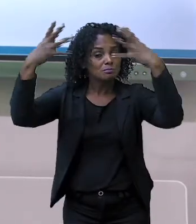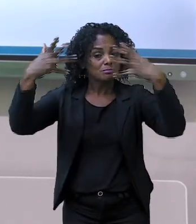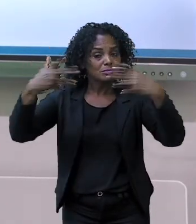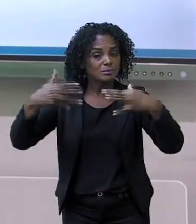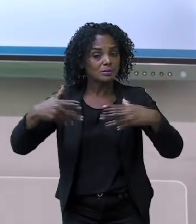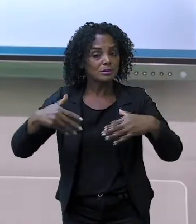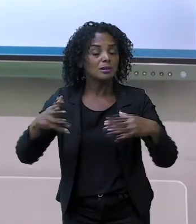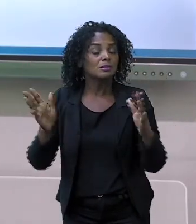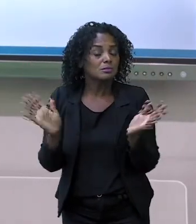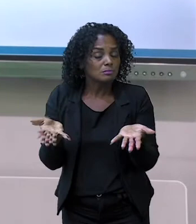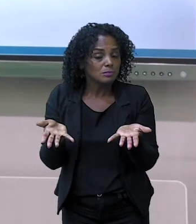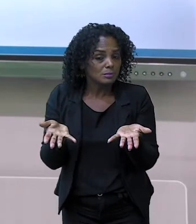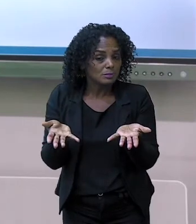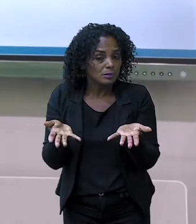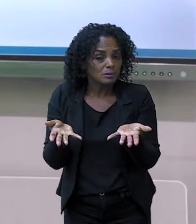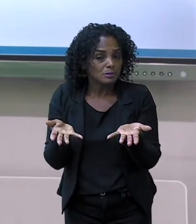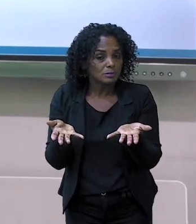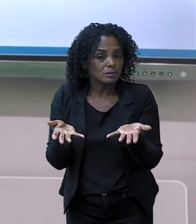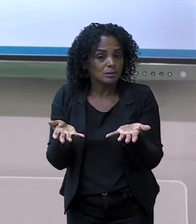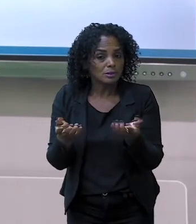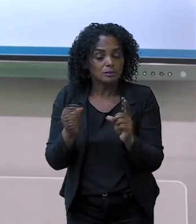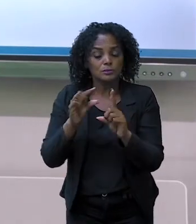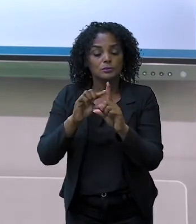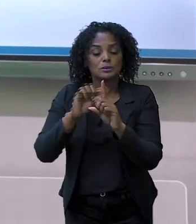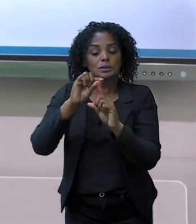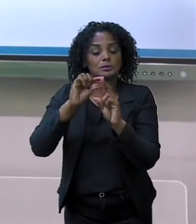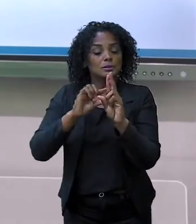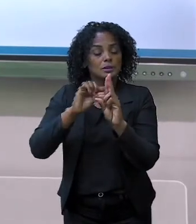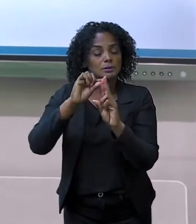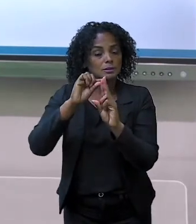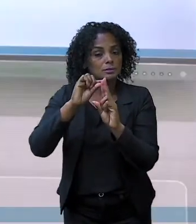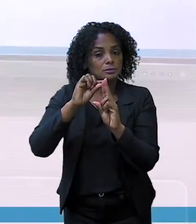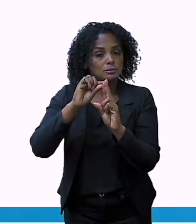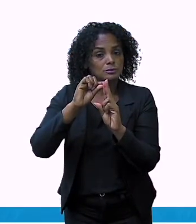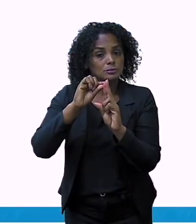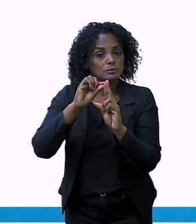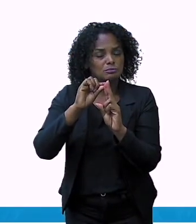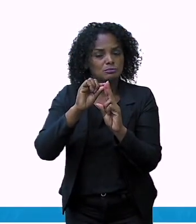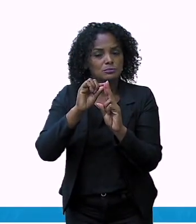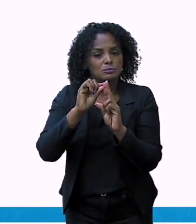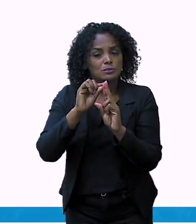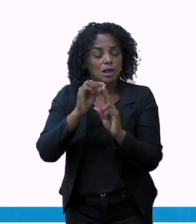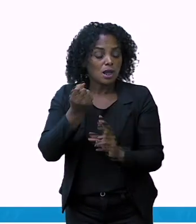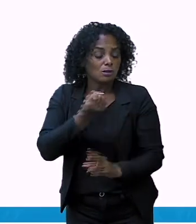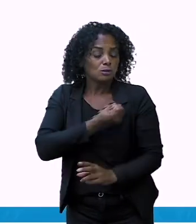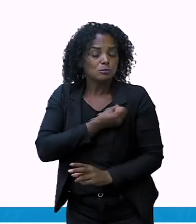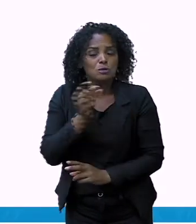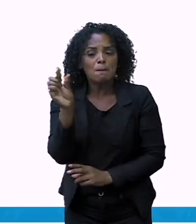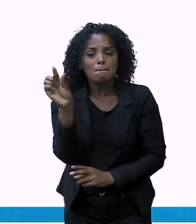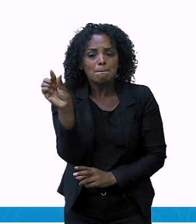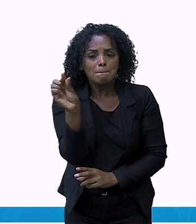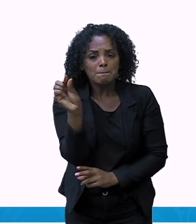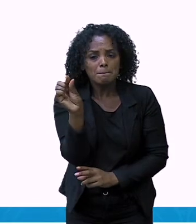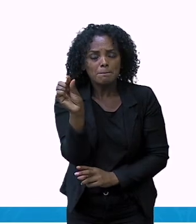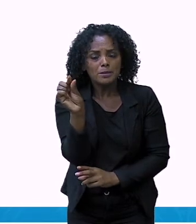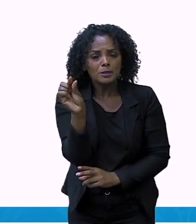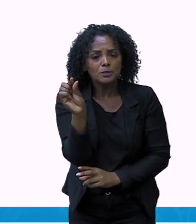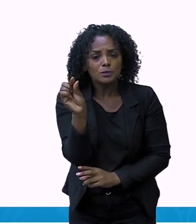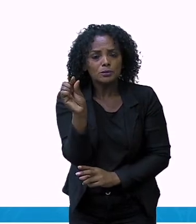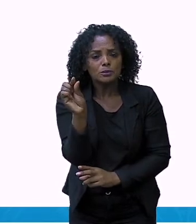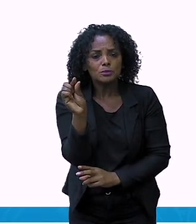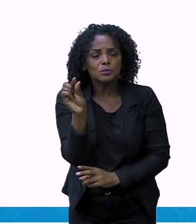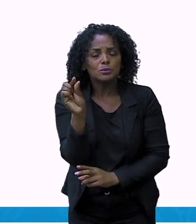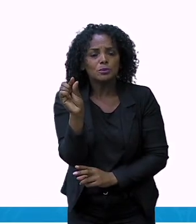o que seria unidade e dezena. Olha aqui. Unidade é o menor número natural. Vamos